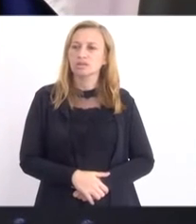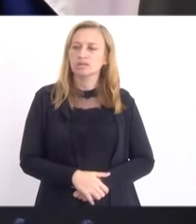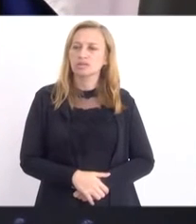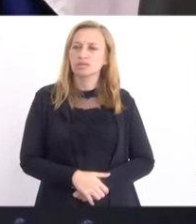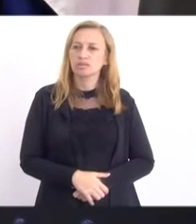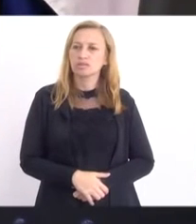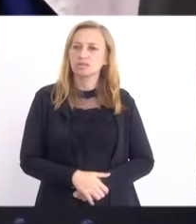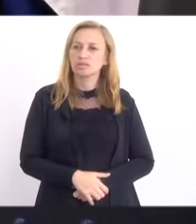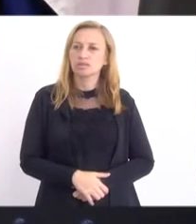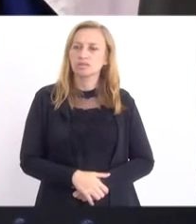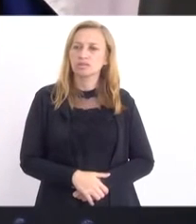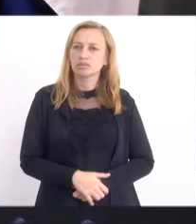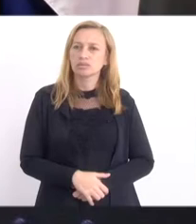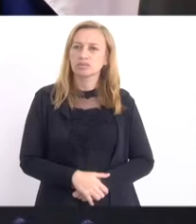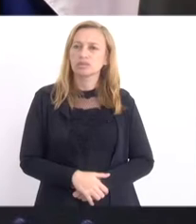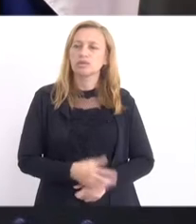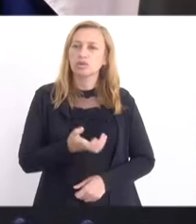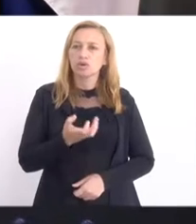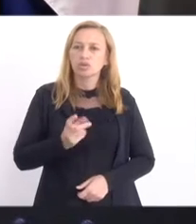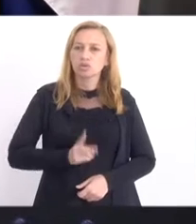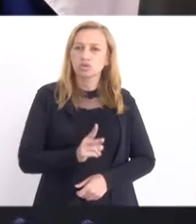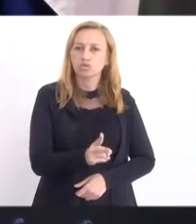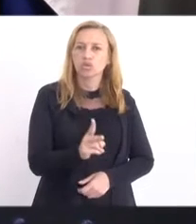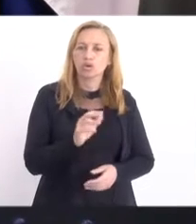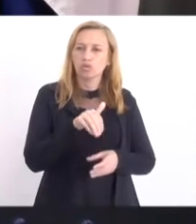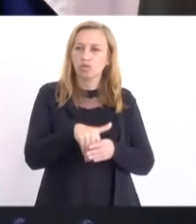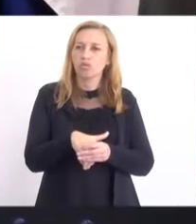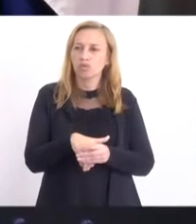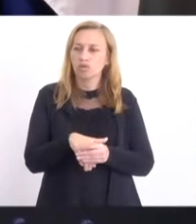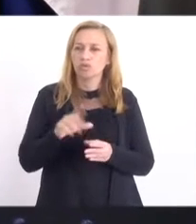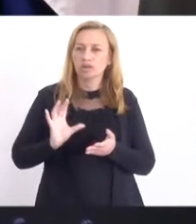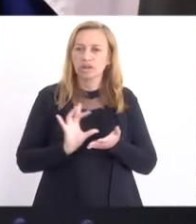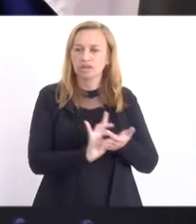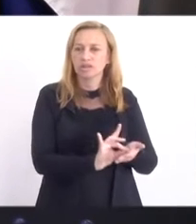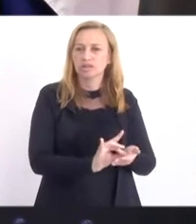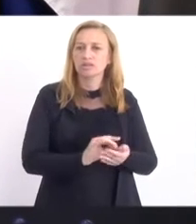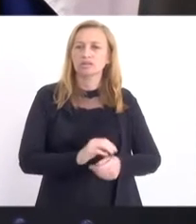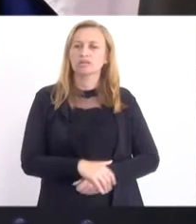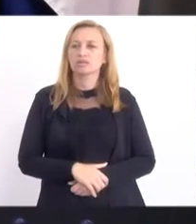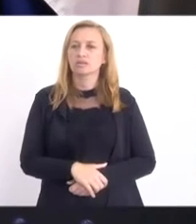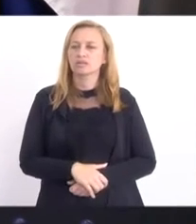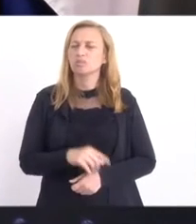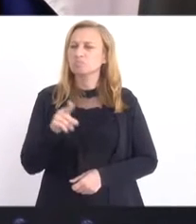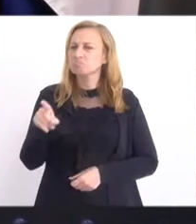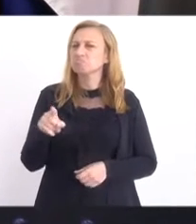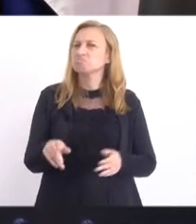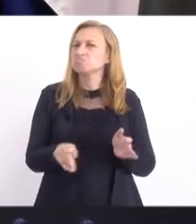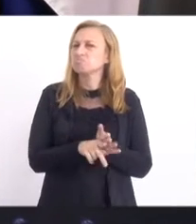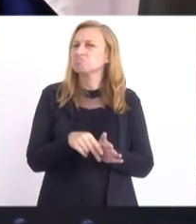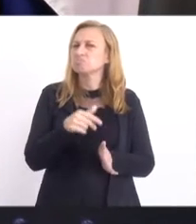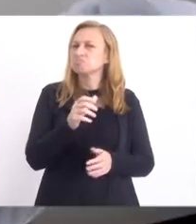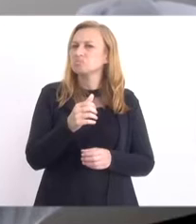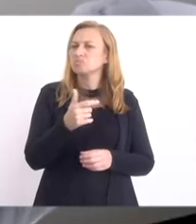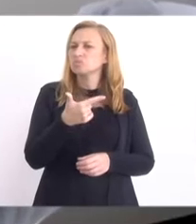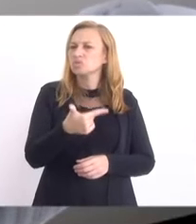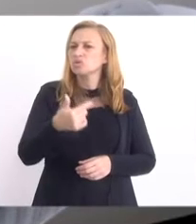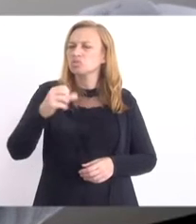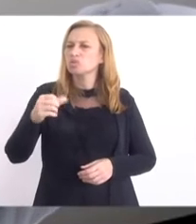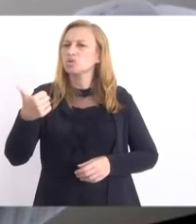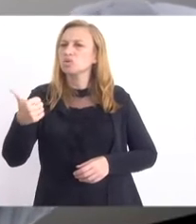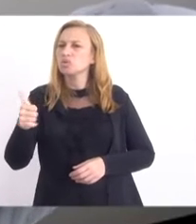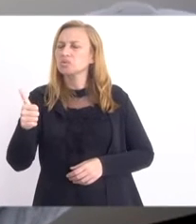Esse eu quero manter o voto pela anexação. Mas esse projeto de 2011 não está arquivado, não?